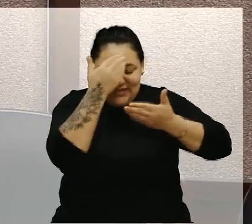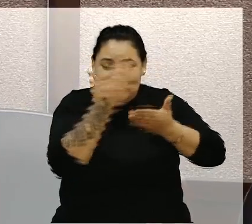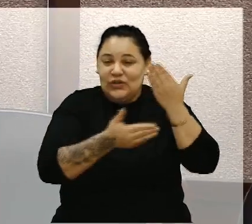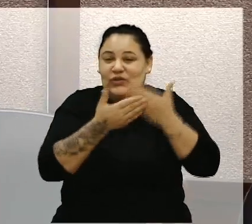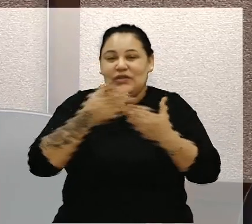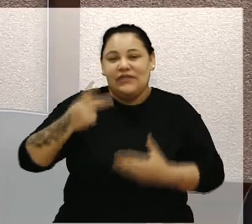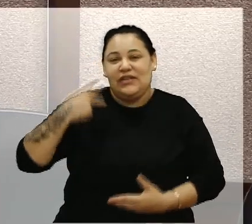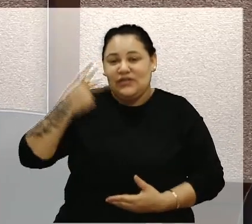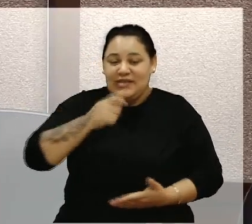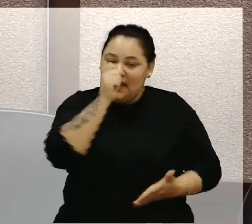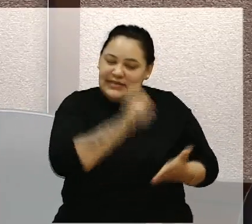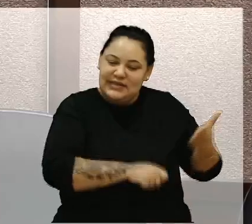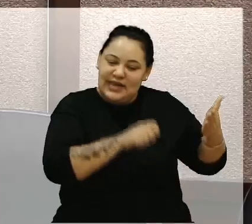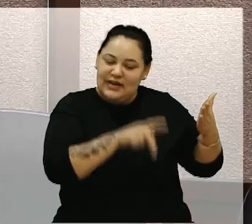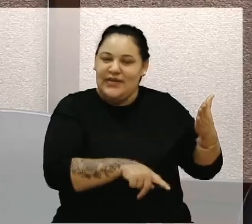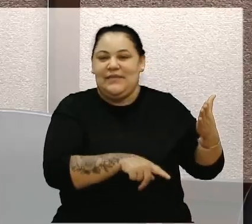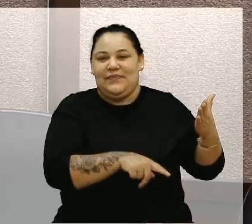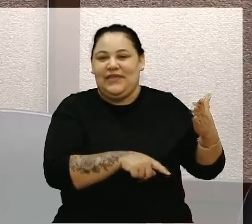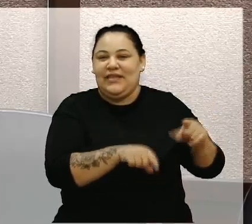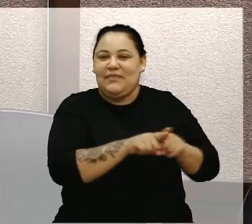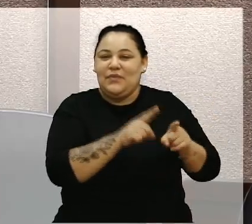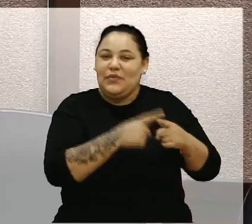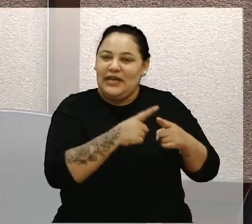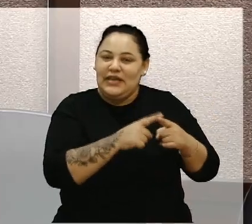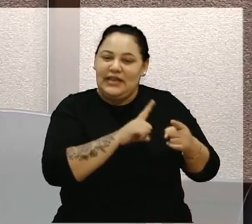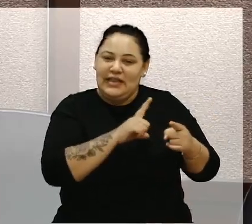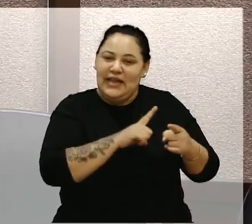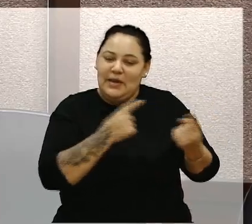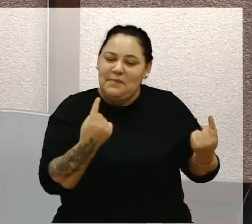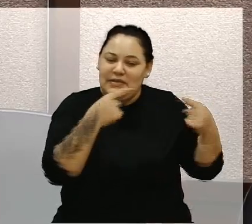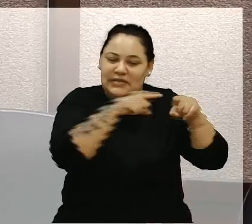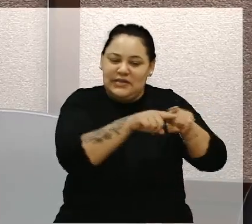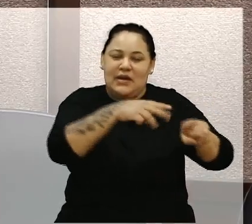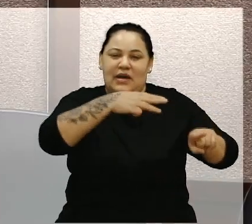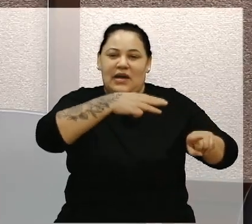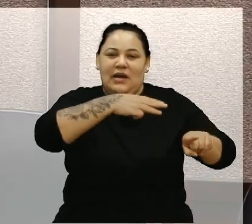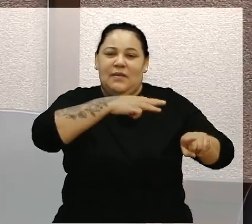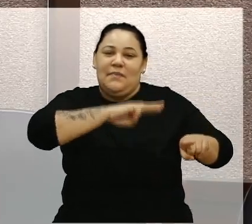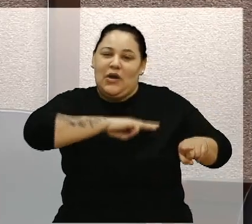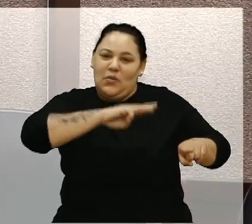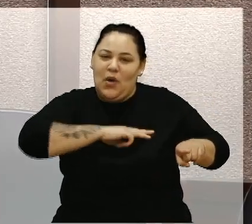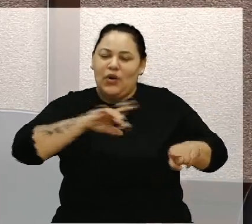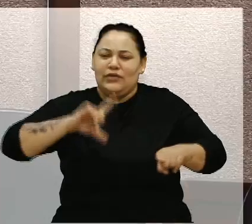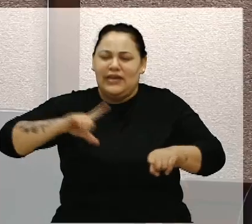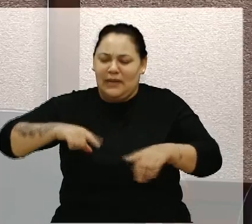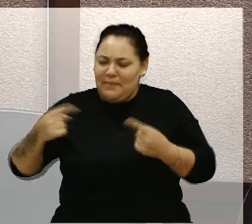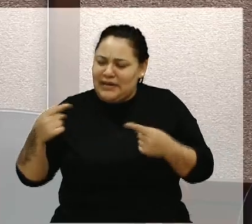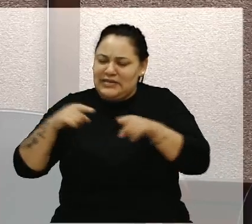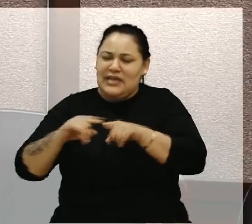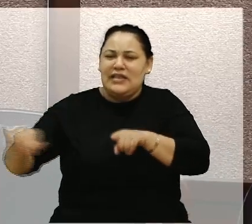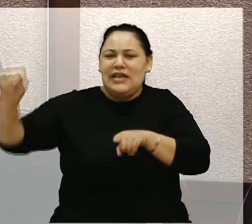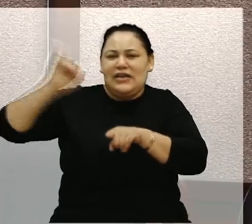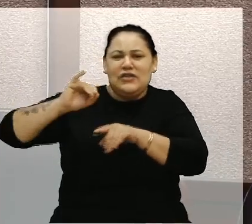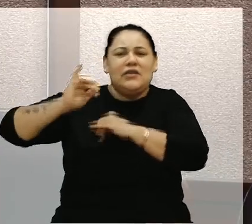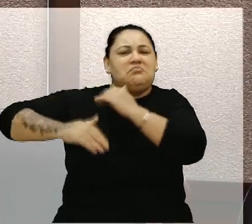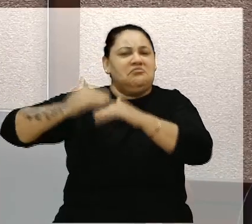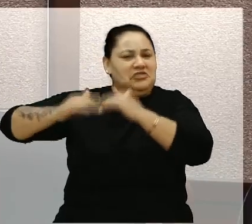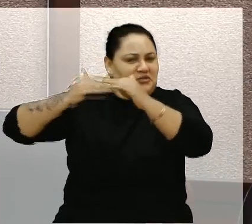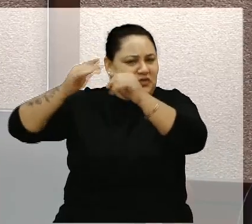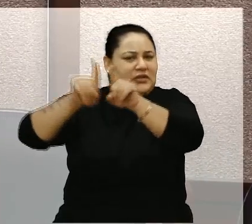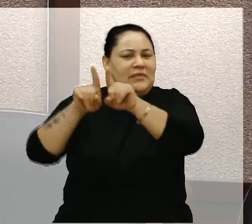porque é uma empresa que há 25 anos tem parceria com a Marco Polo, tem parceria internacionais de desenvolvimento e